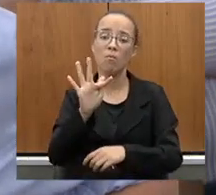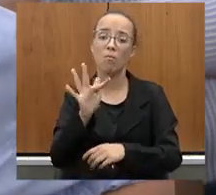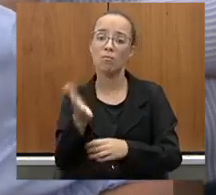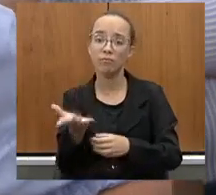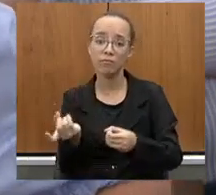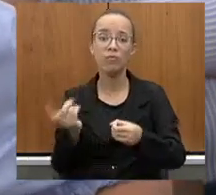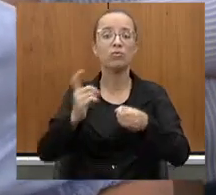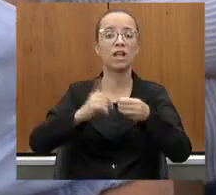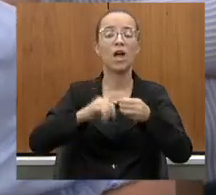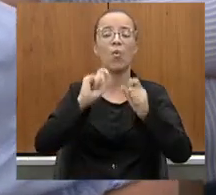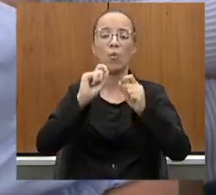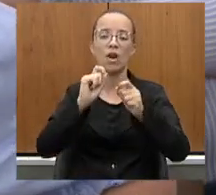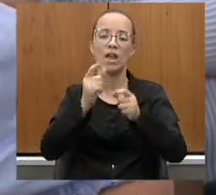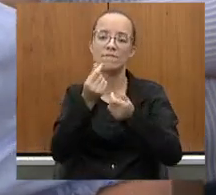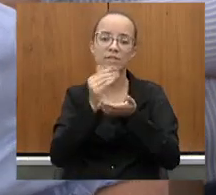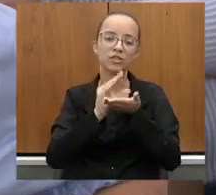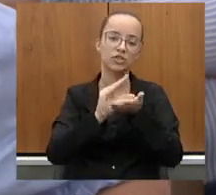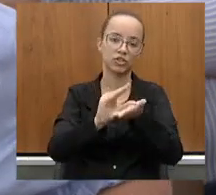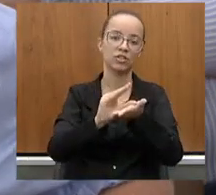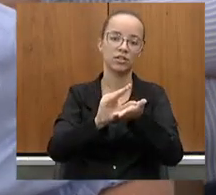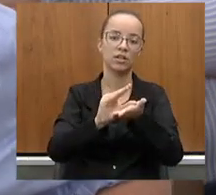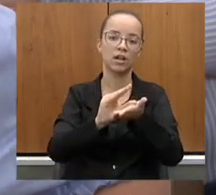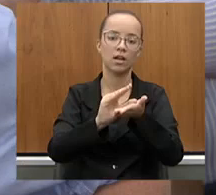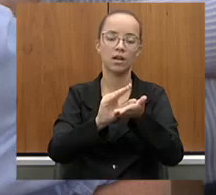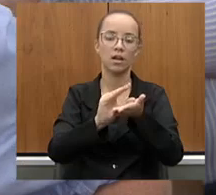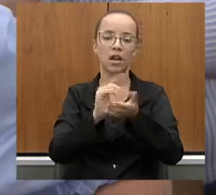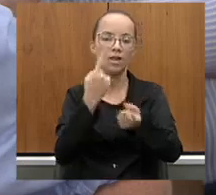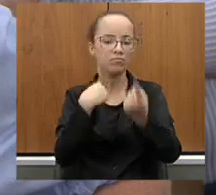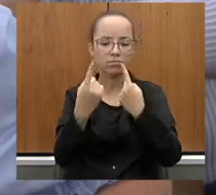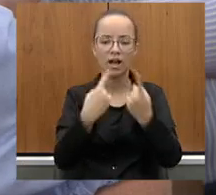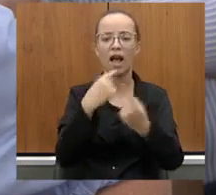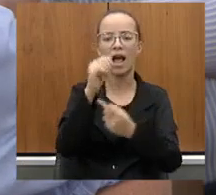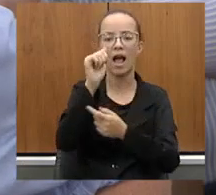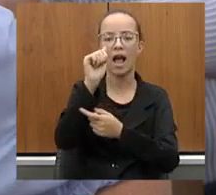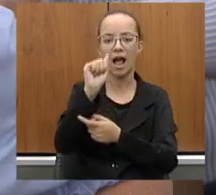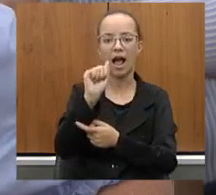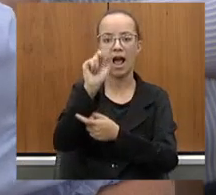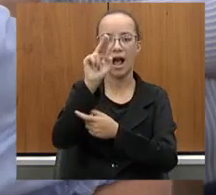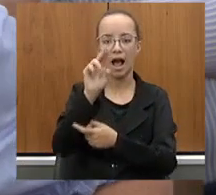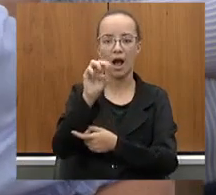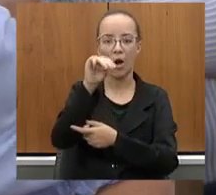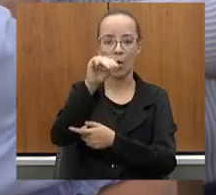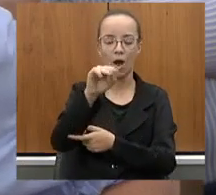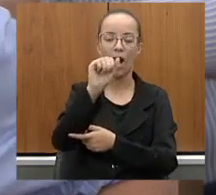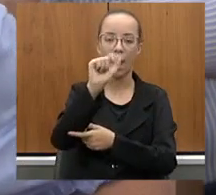367, que ali está o BIM, Omenara e conclua